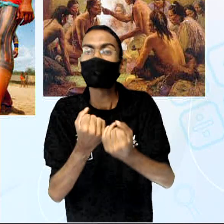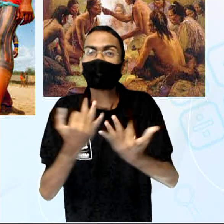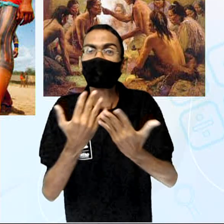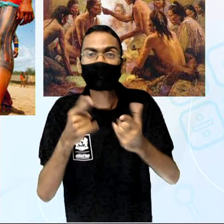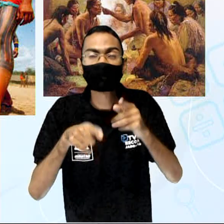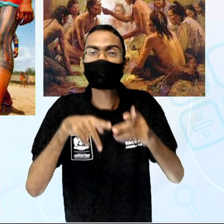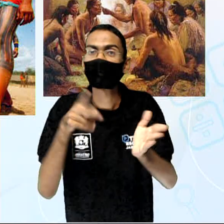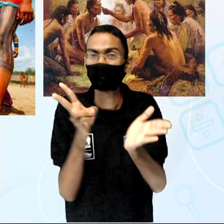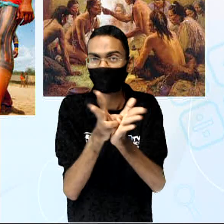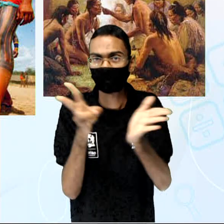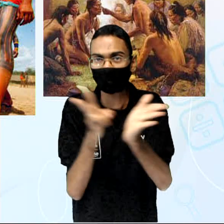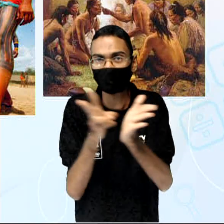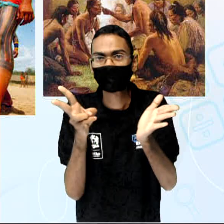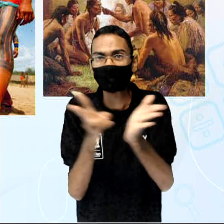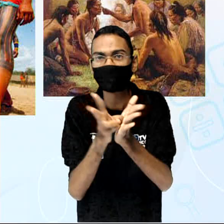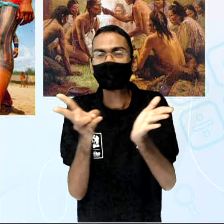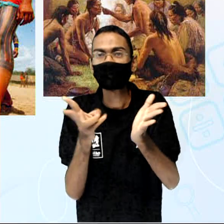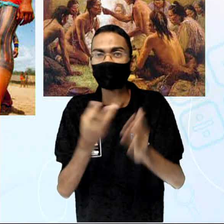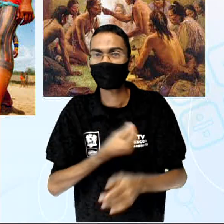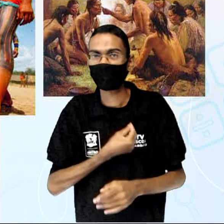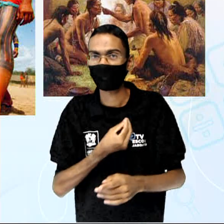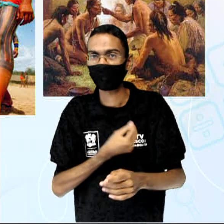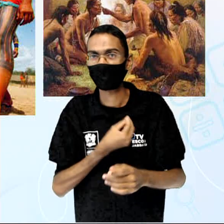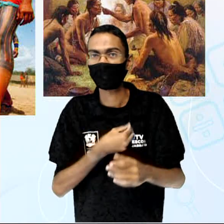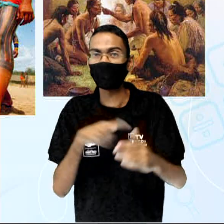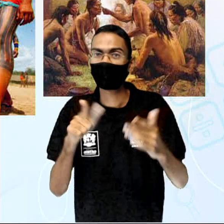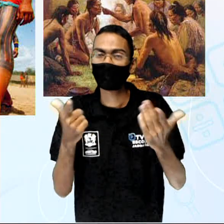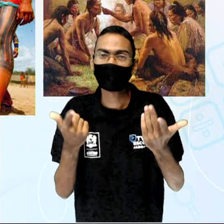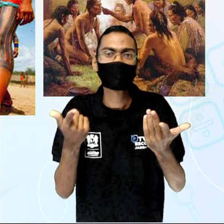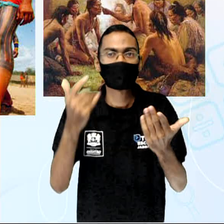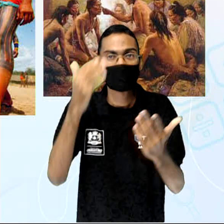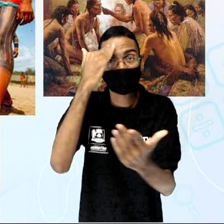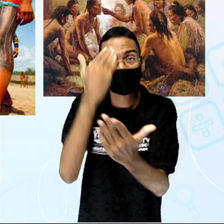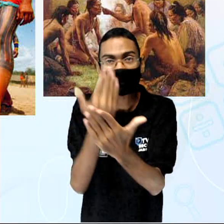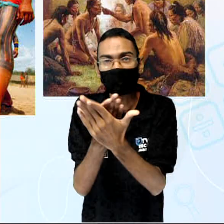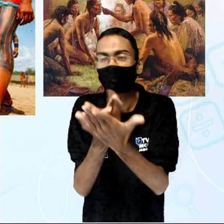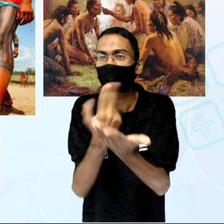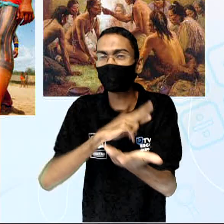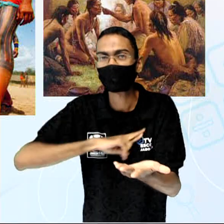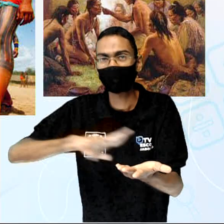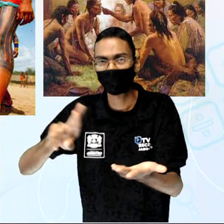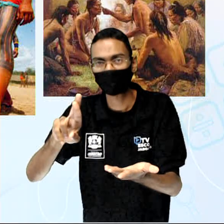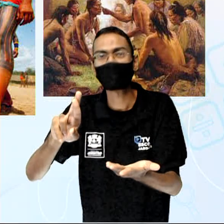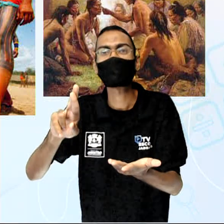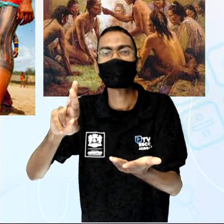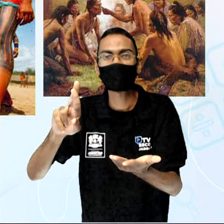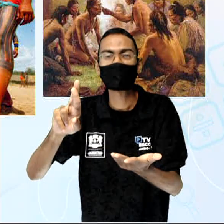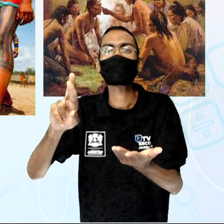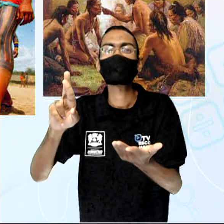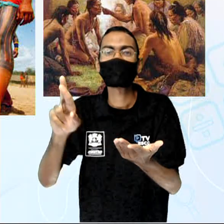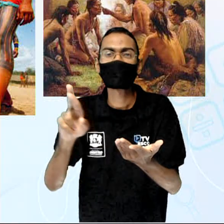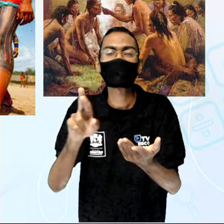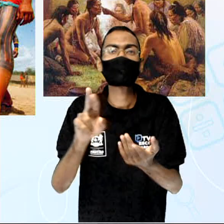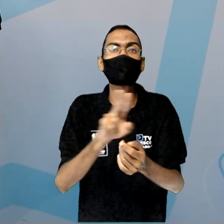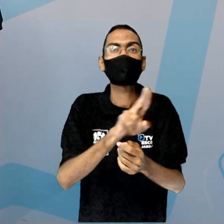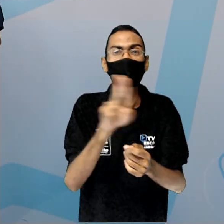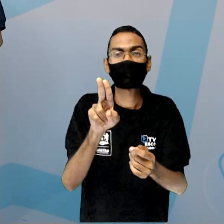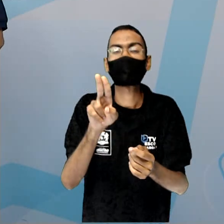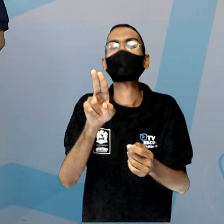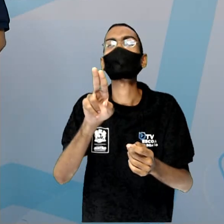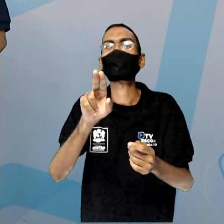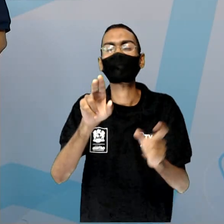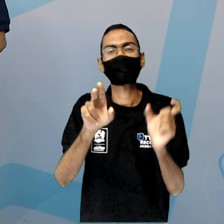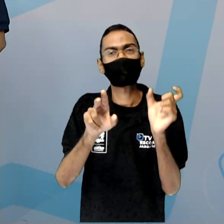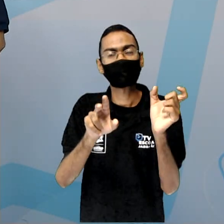viviam segundo uma crença religiosa, que é o chamado xamanismo, né? Então a